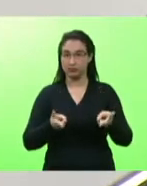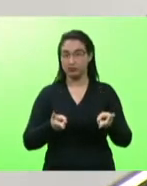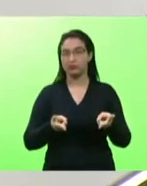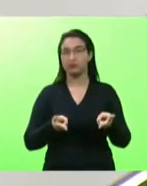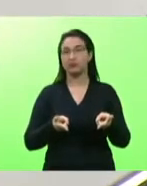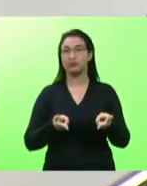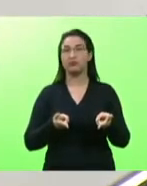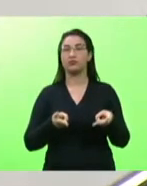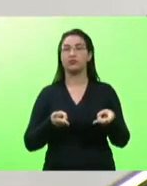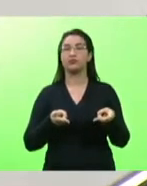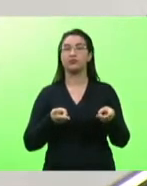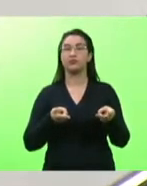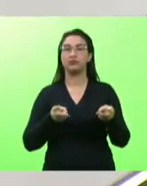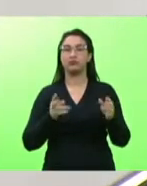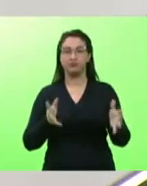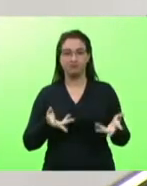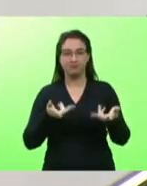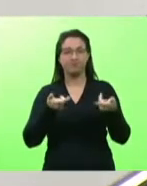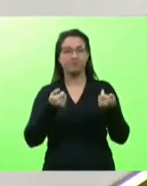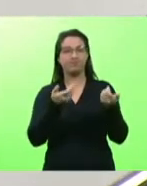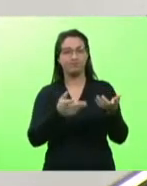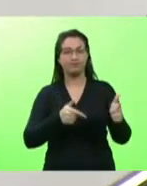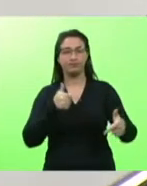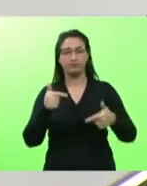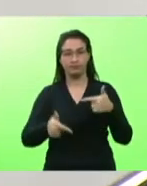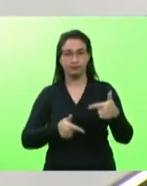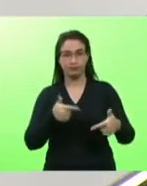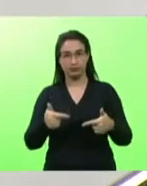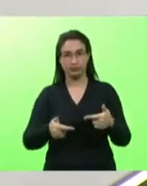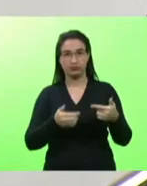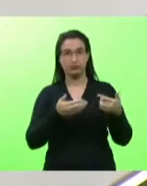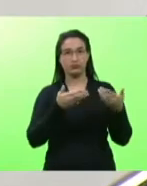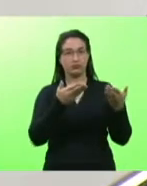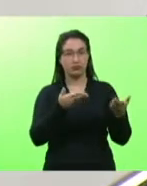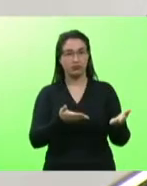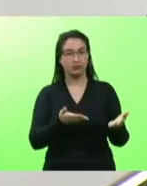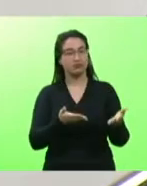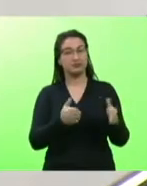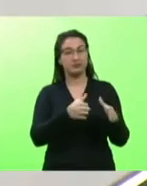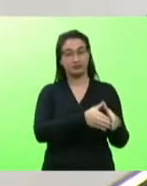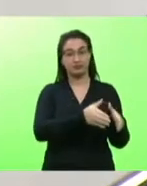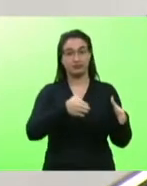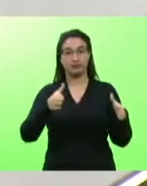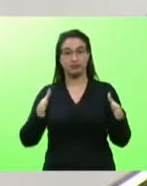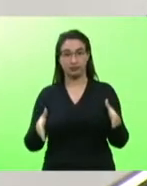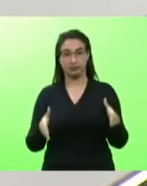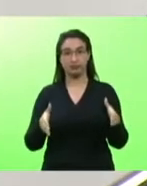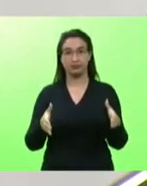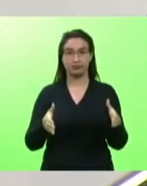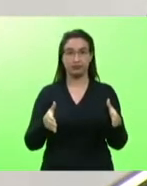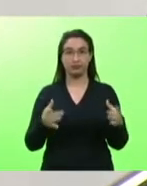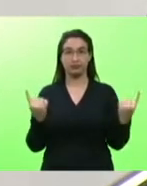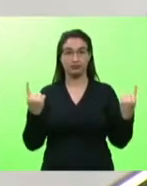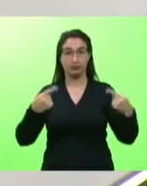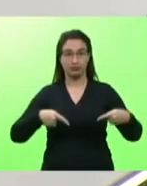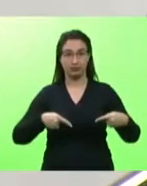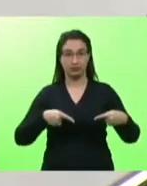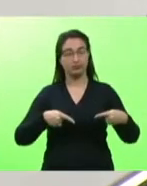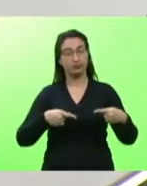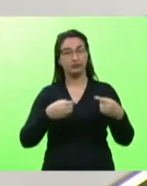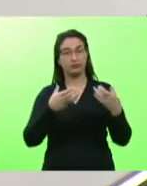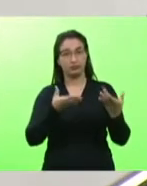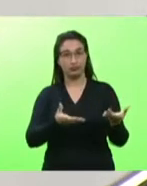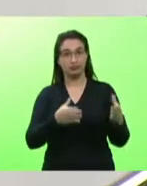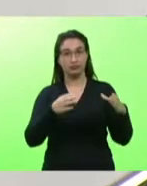eficiência as áreas operacionais de carga e descarga, ampliando a capacidade de competição do complexo portuário